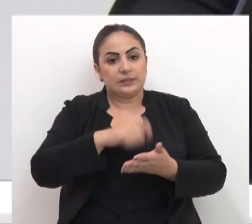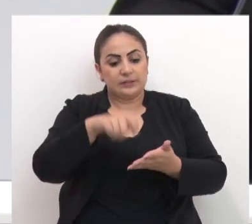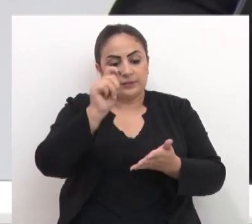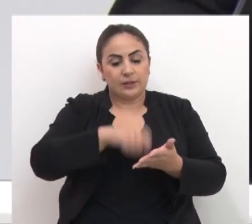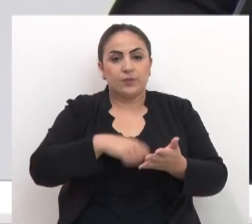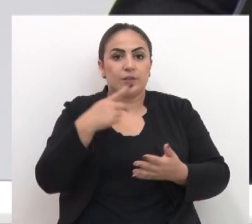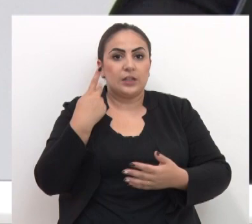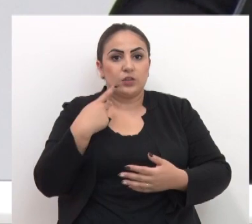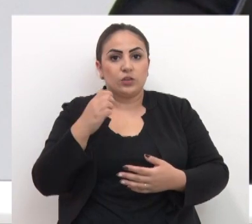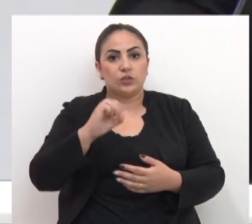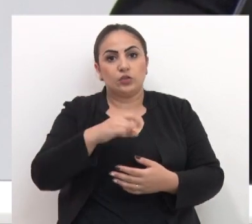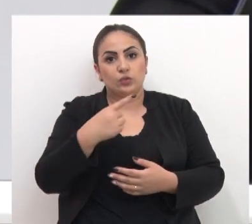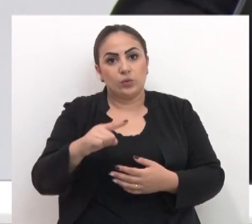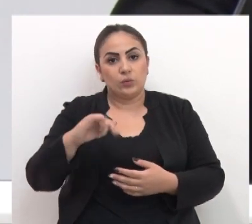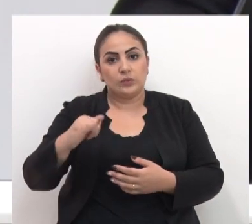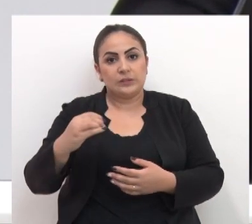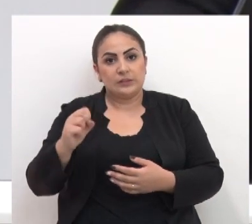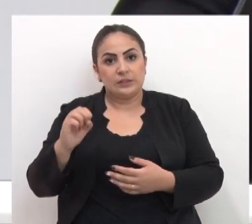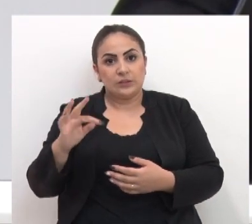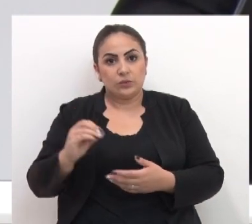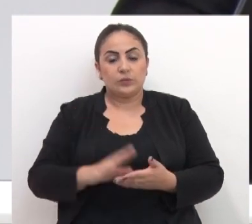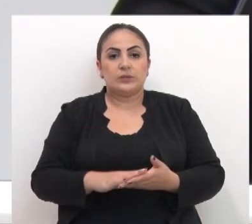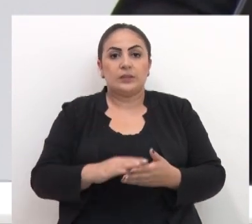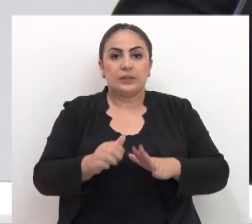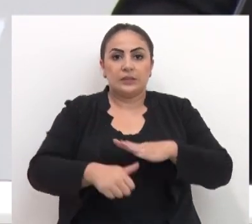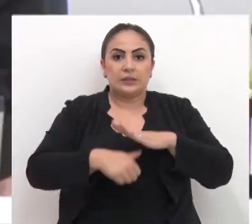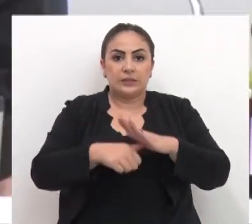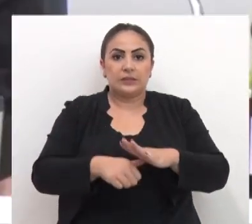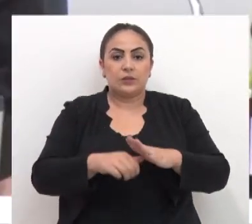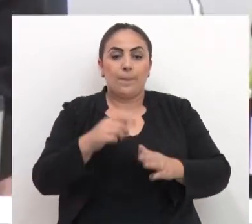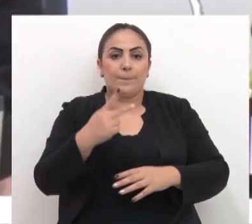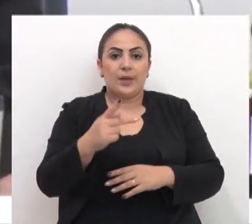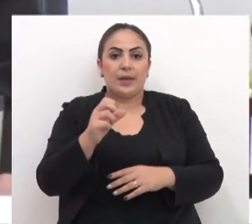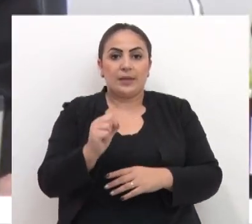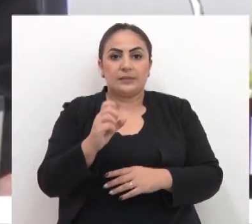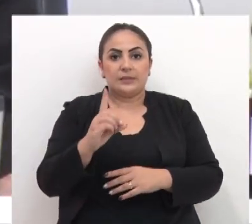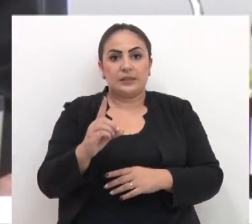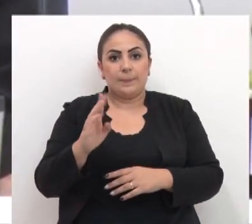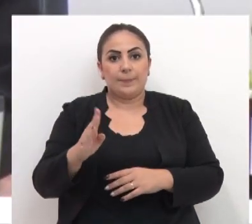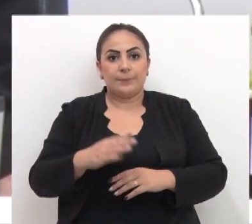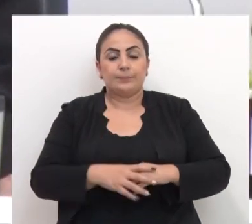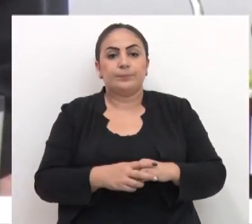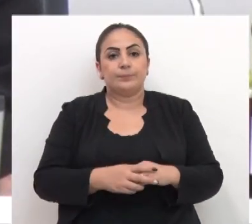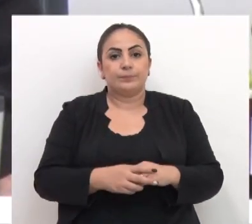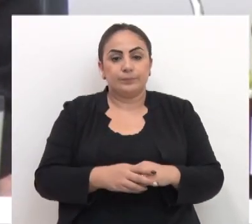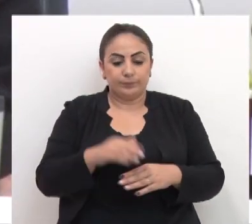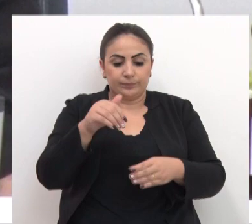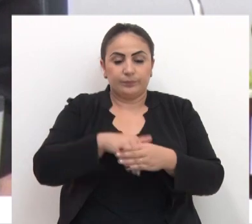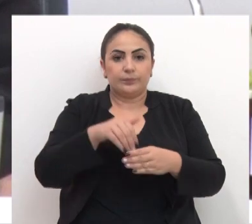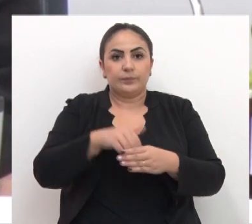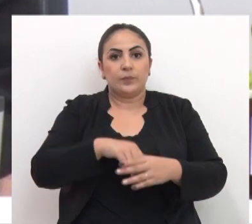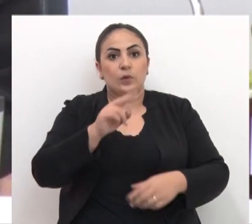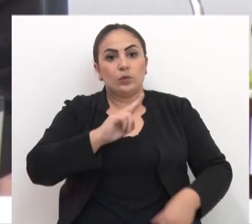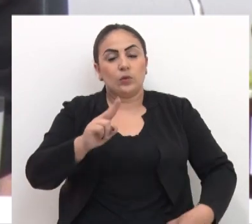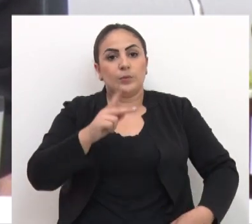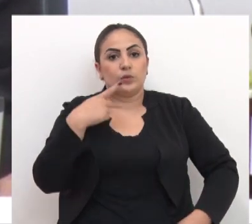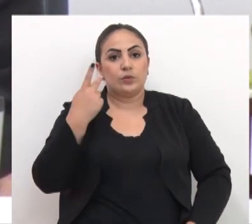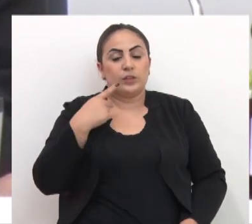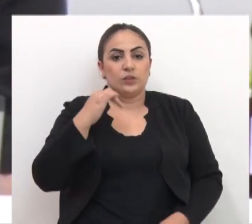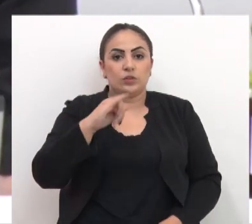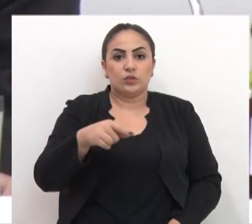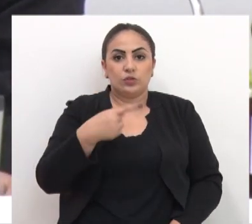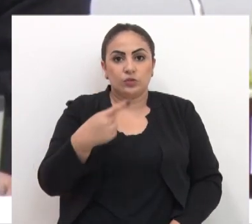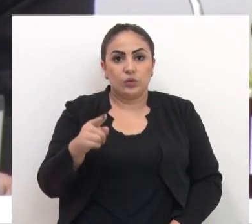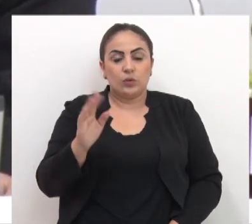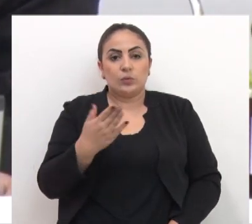vereador João dos Santos, líder da bancada do PSDB. Coloco em votação o nome do vereador João